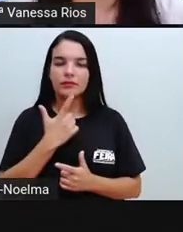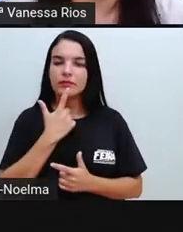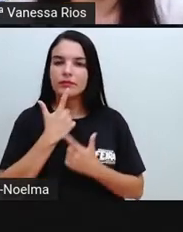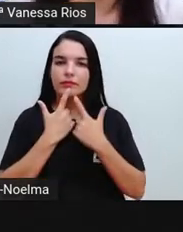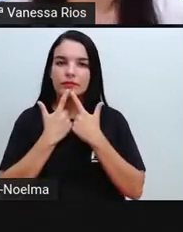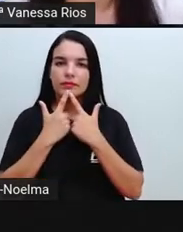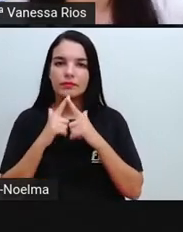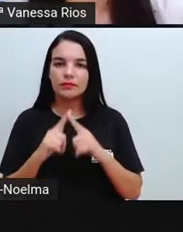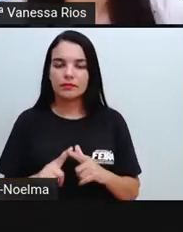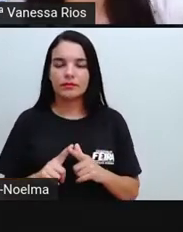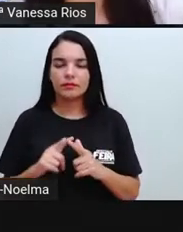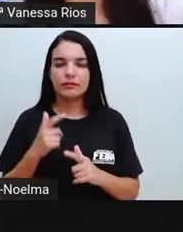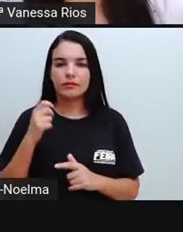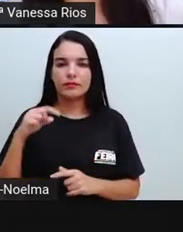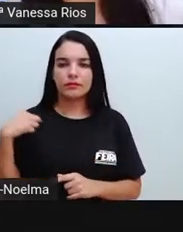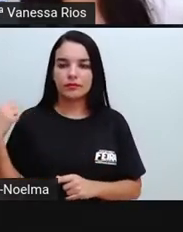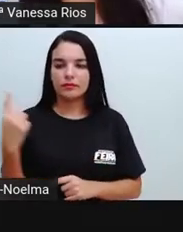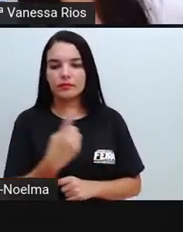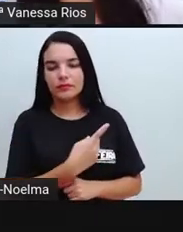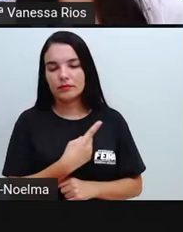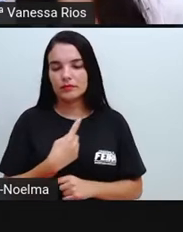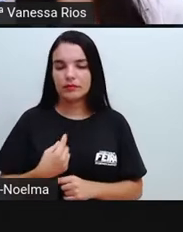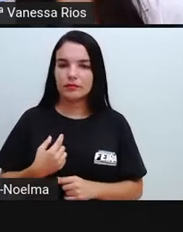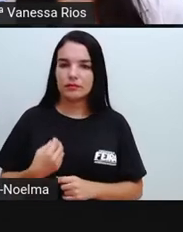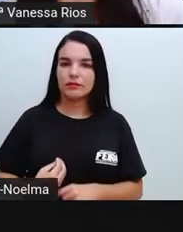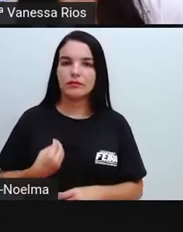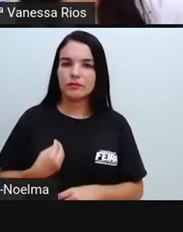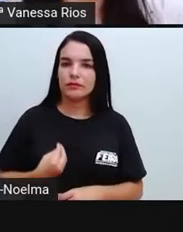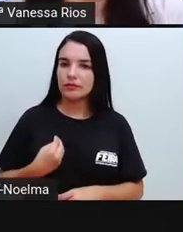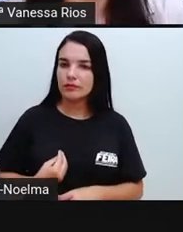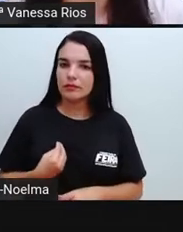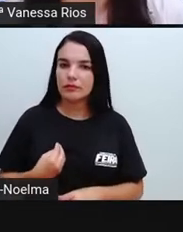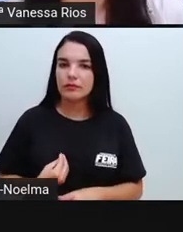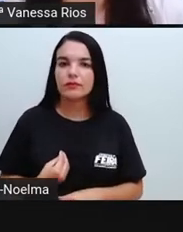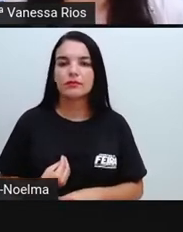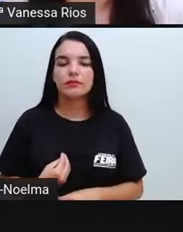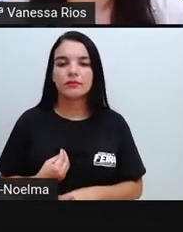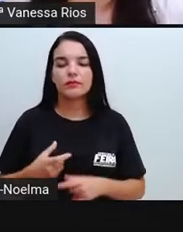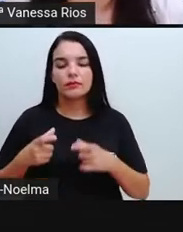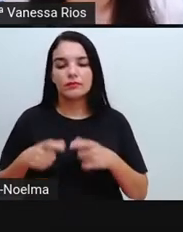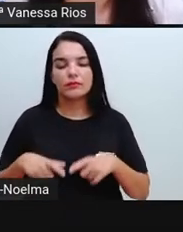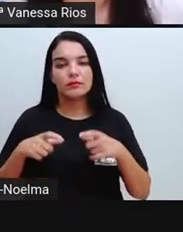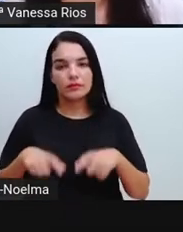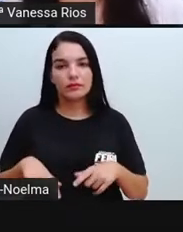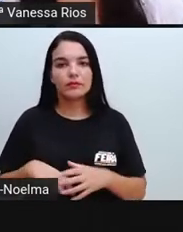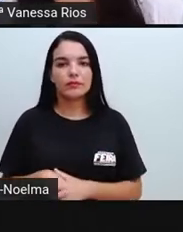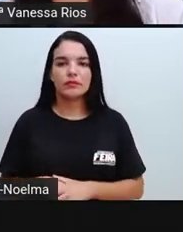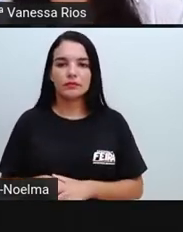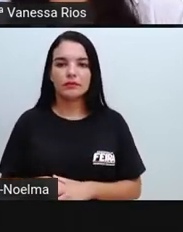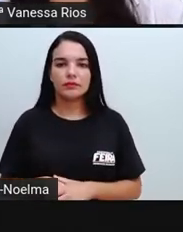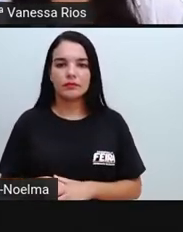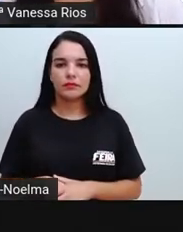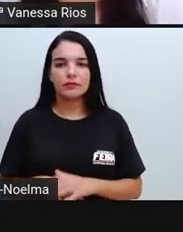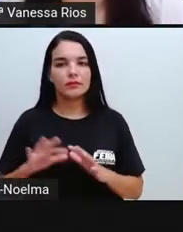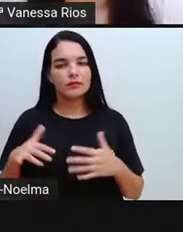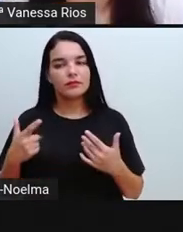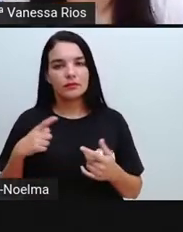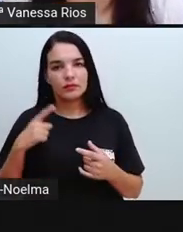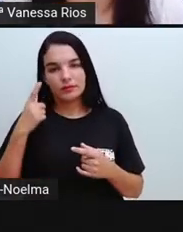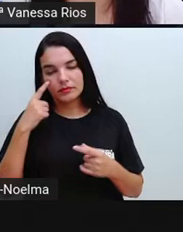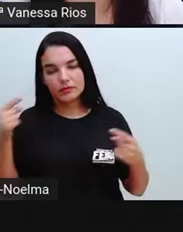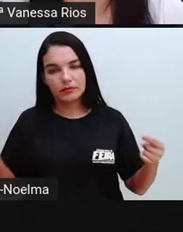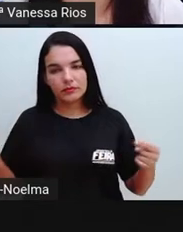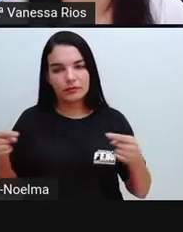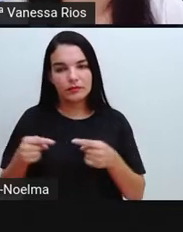a nossa mãe, mas com o nosso contexto social inicial. Então, realmente, não ligada à palavra mãe, mas a